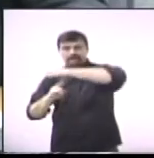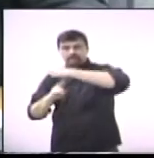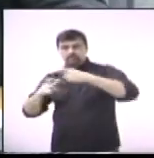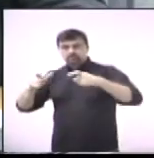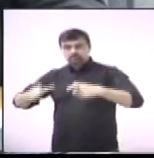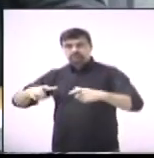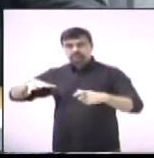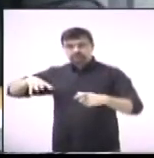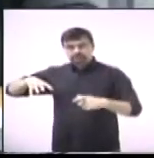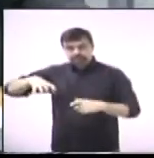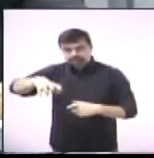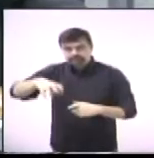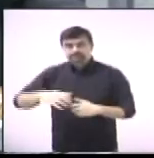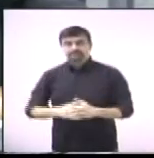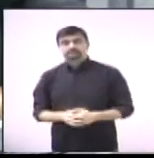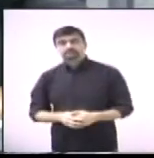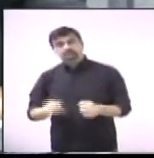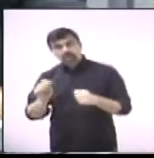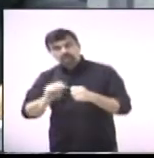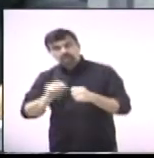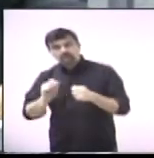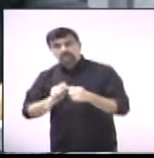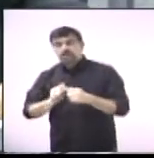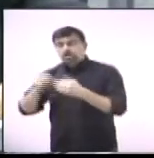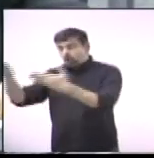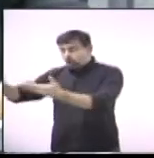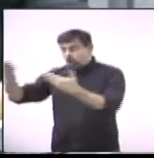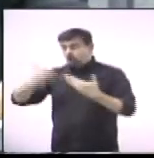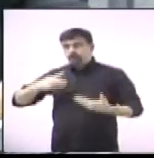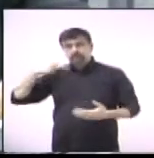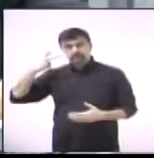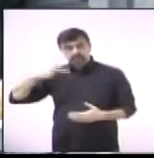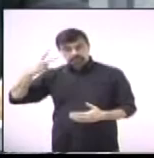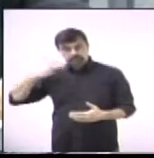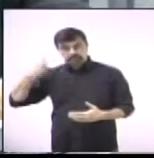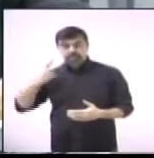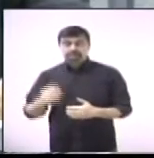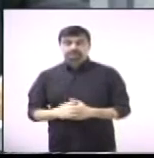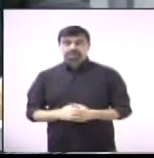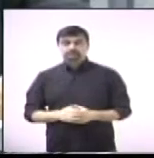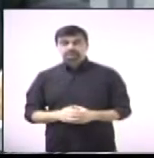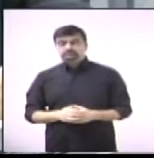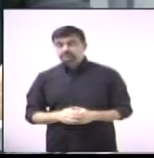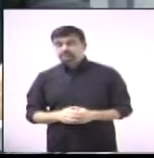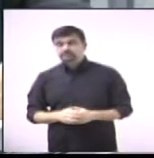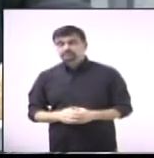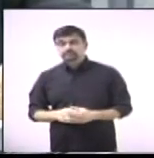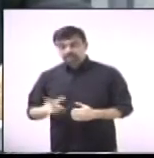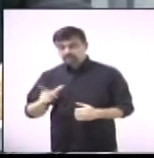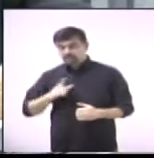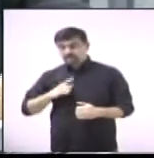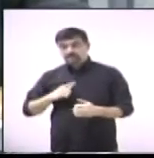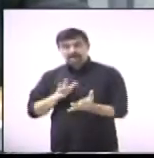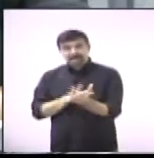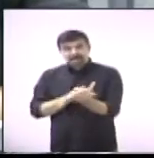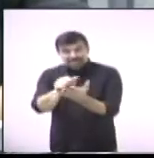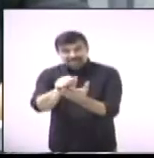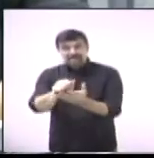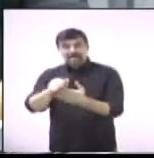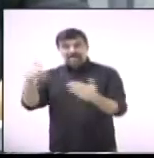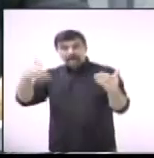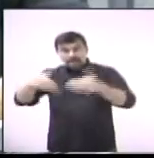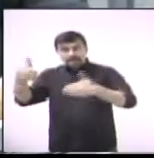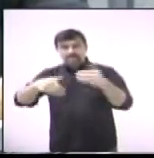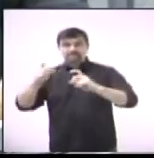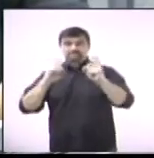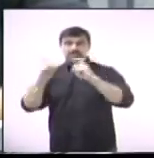Então, fica aí o convite aos vereadores procurarem a comissão no momento do Fórum para estar se inscrevendo e estar participando